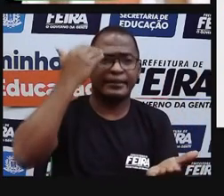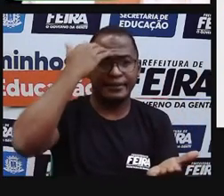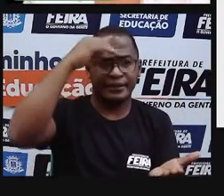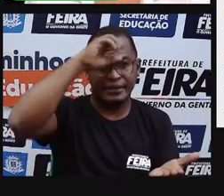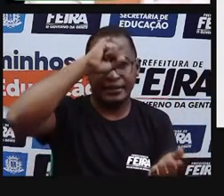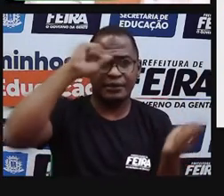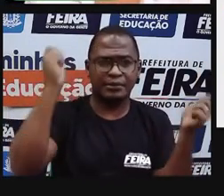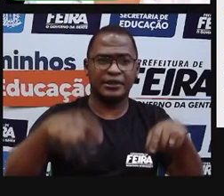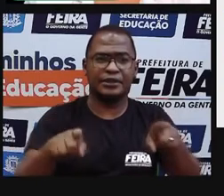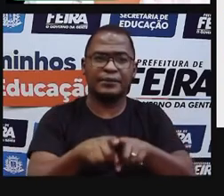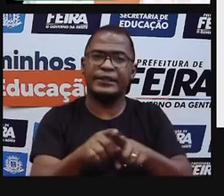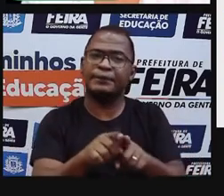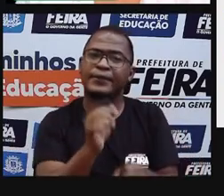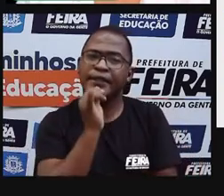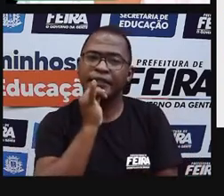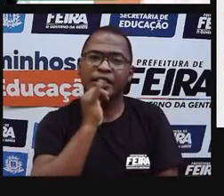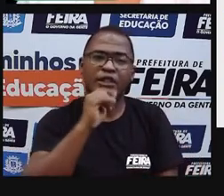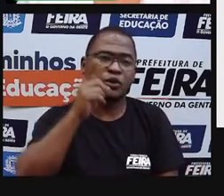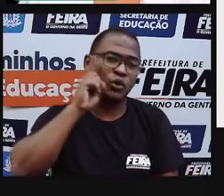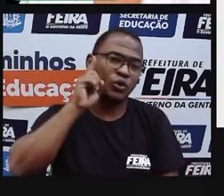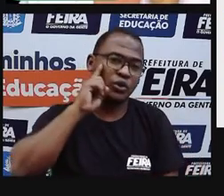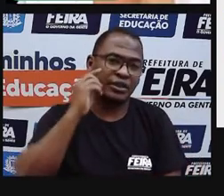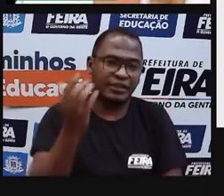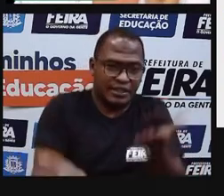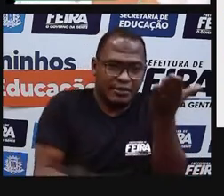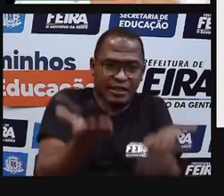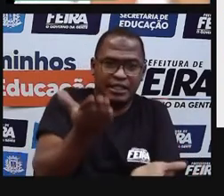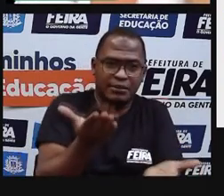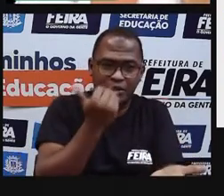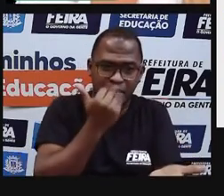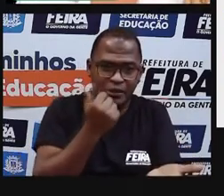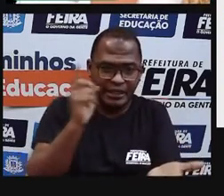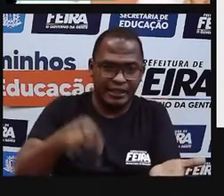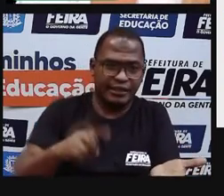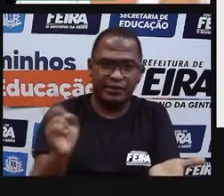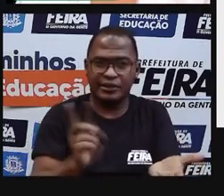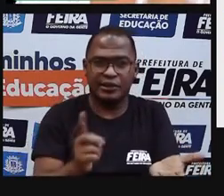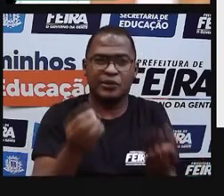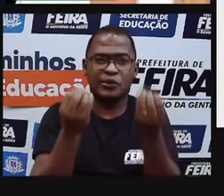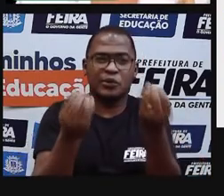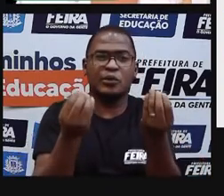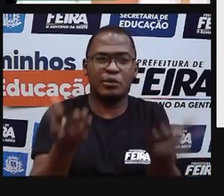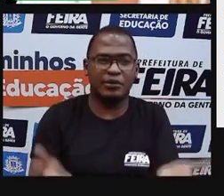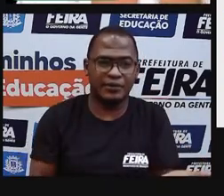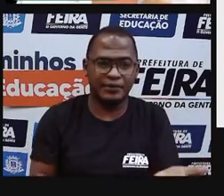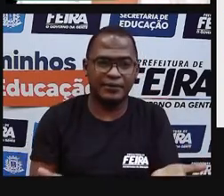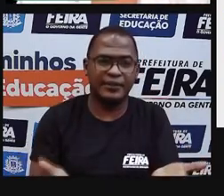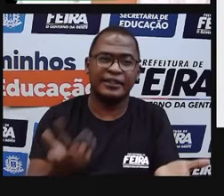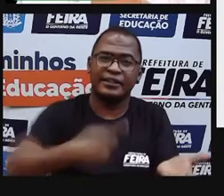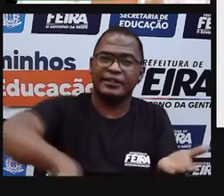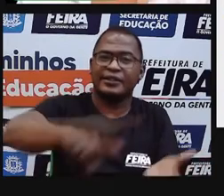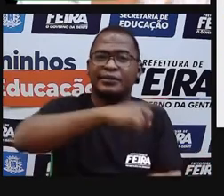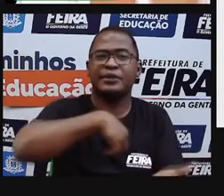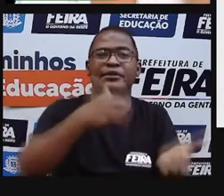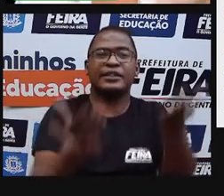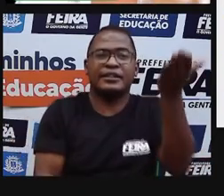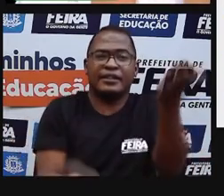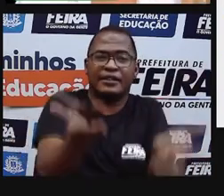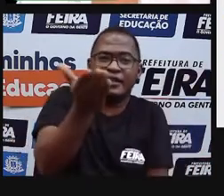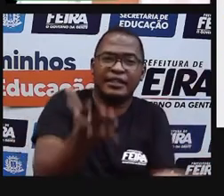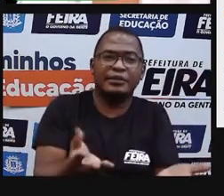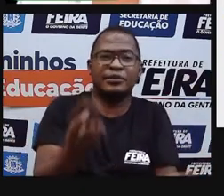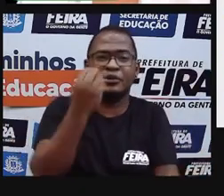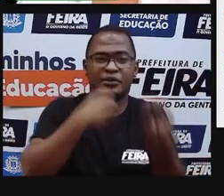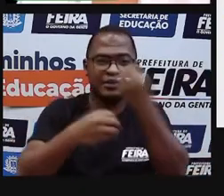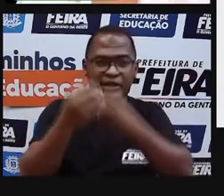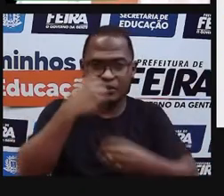vai comer todo dia comida saudável. Mas, no geral, essa comida ela deve ser ingerida de vez em quando. Ou todos os dias. Ou todo